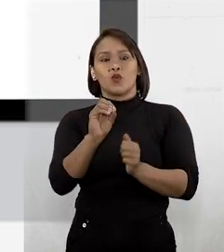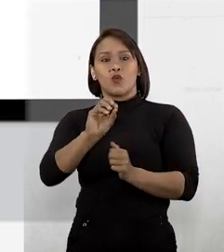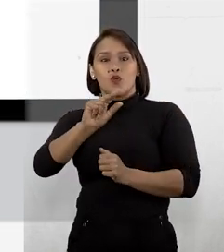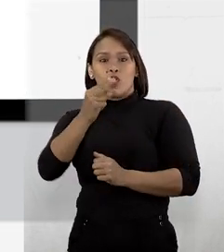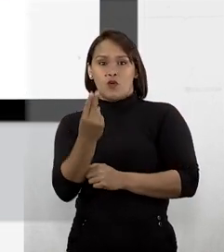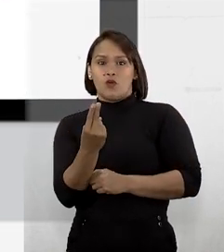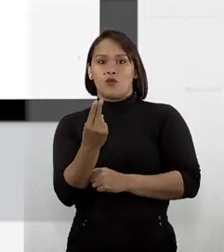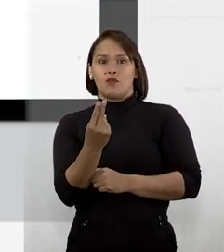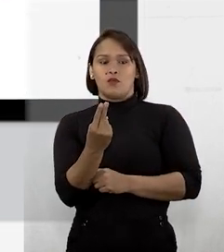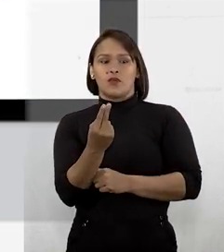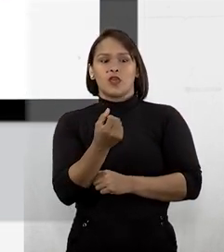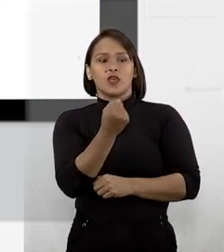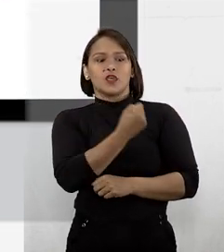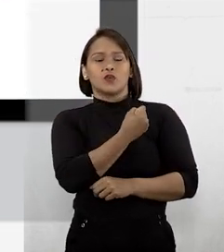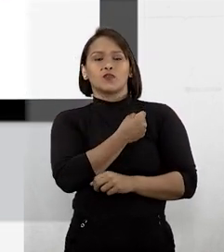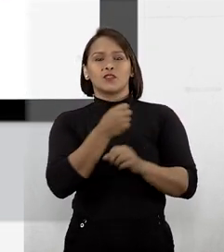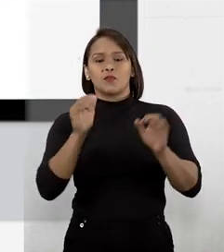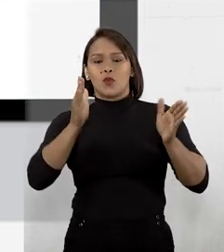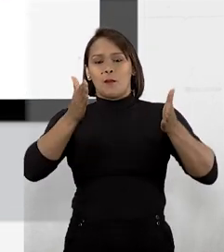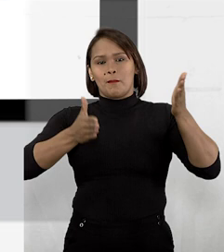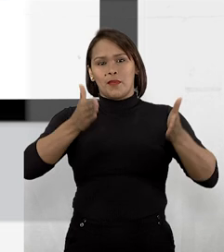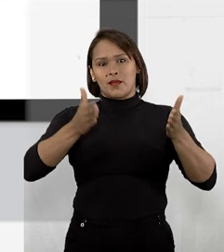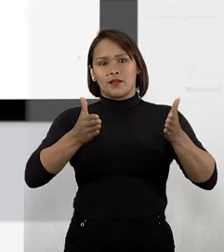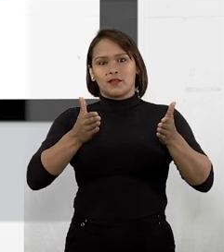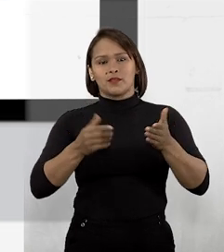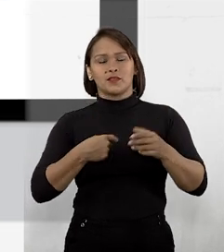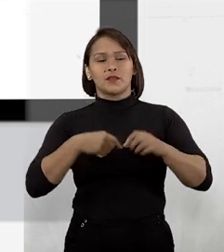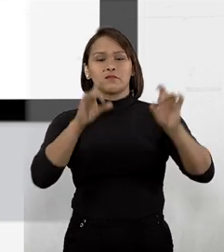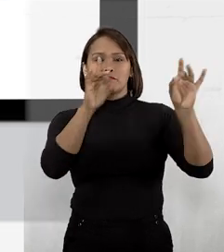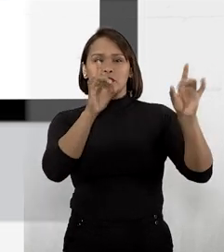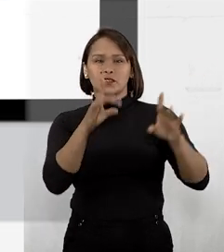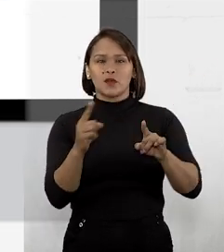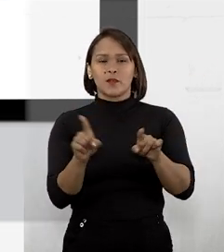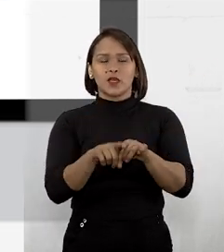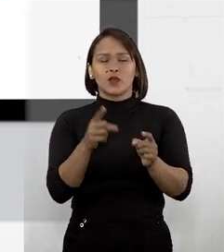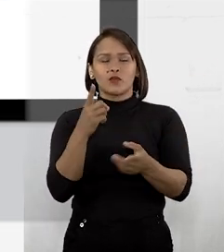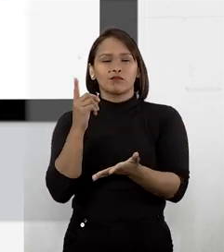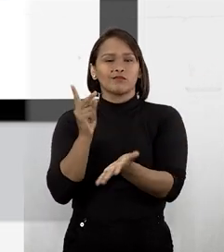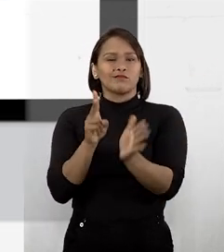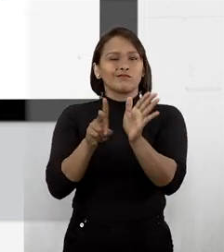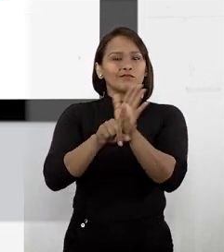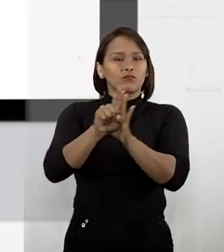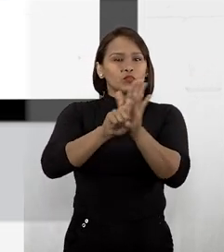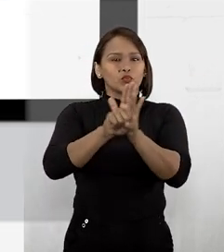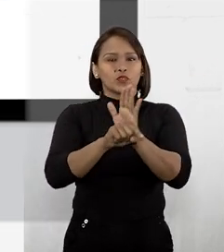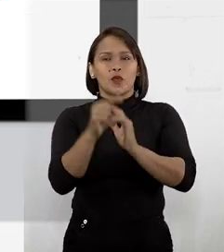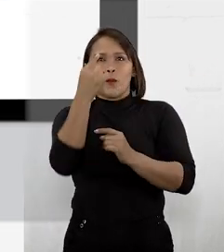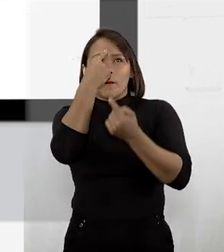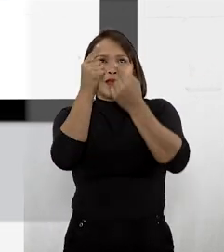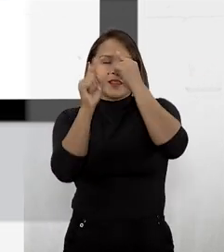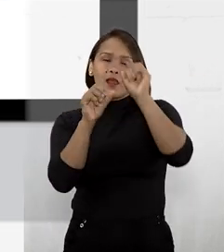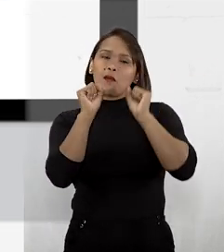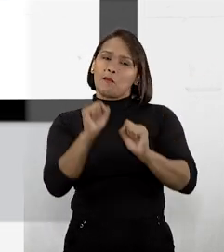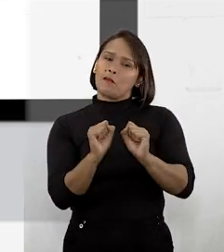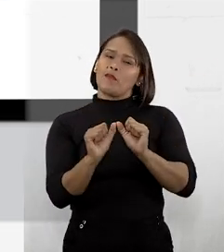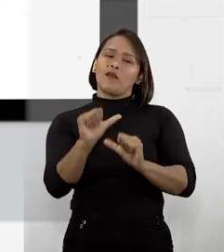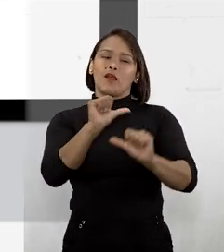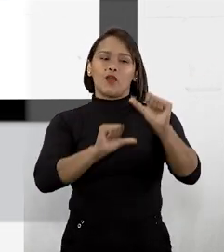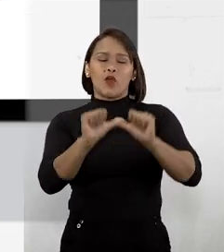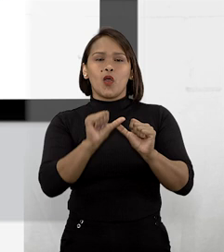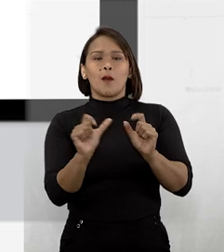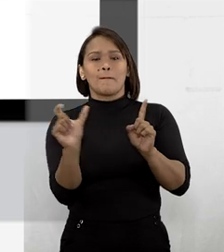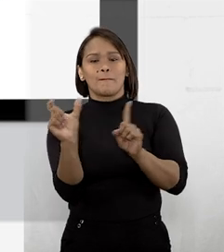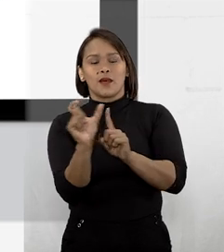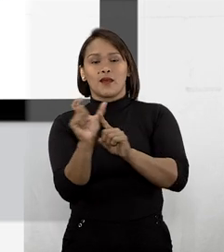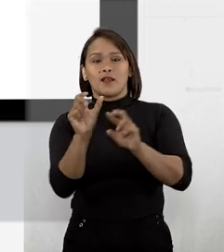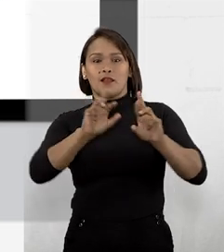ou e o símbolo parênteses, principalmente quando estamos buscando por uma ideia que pode ser transmitida com o uso